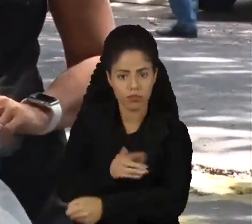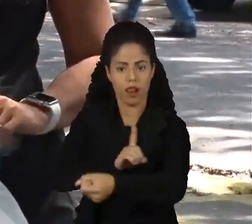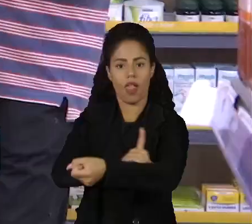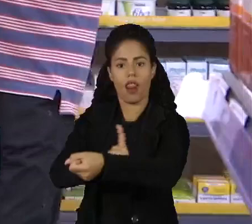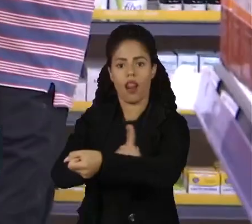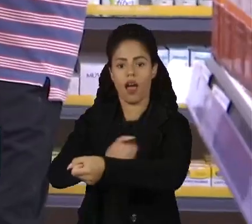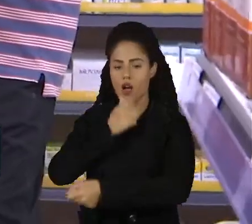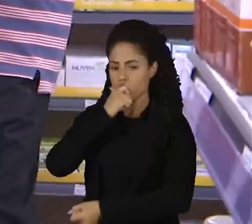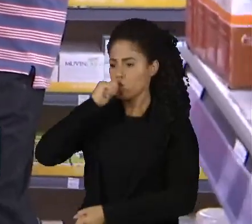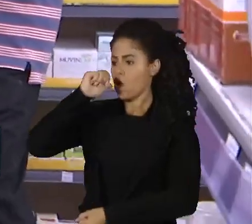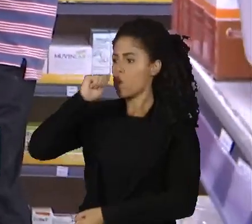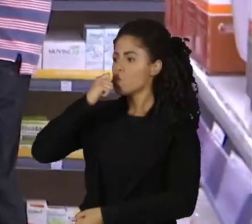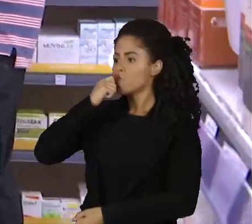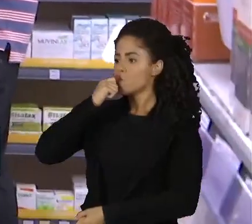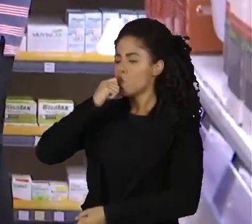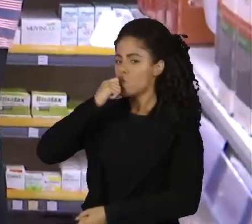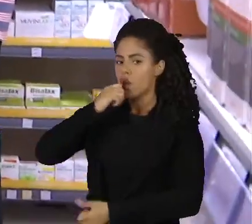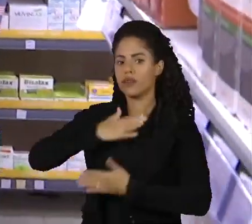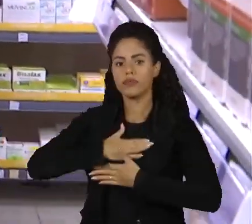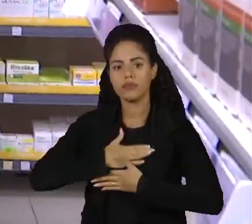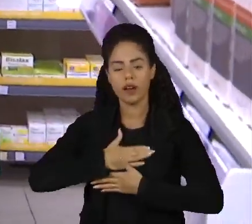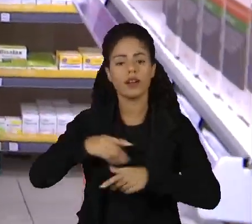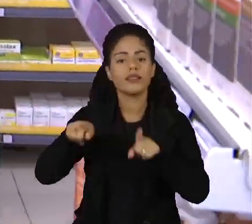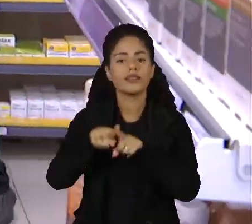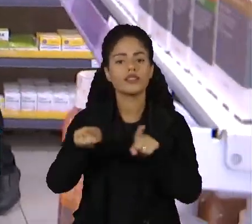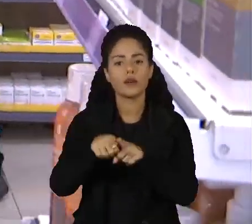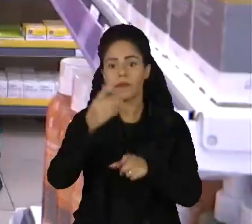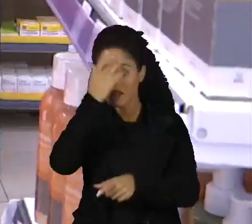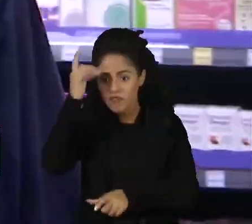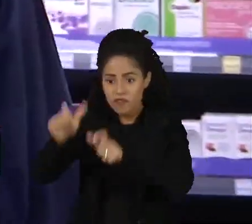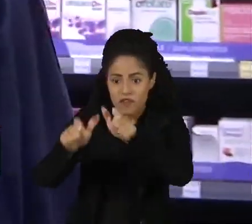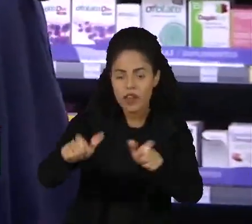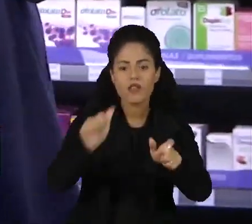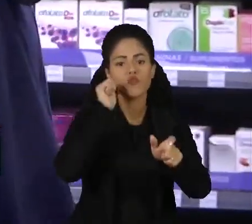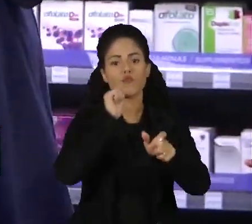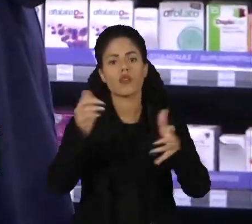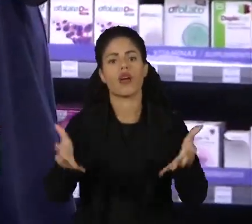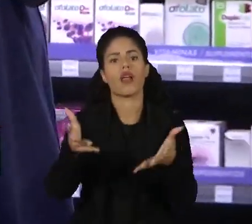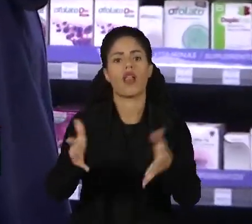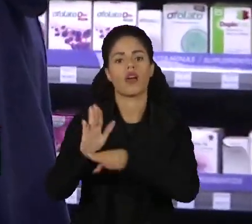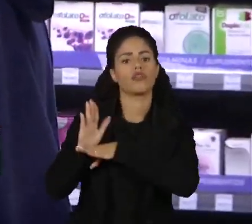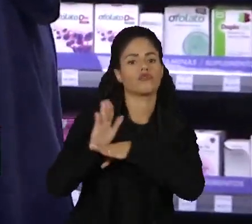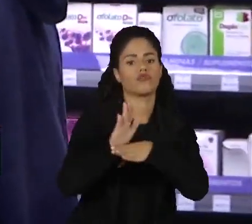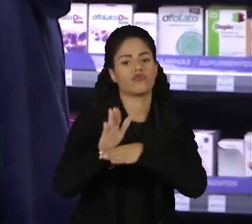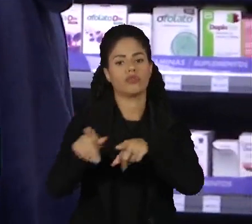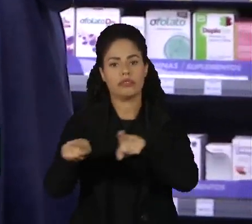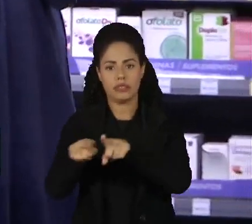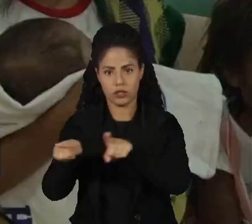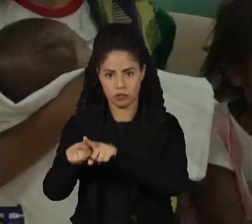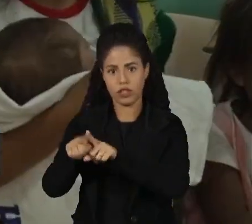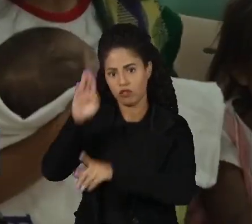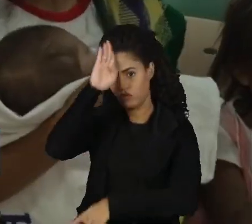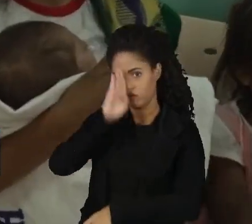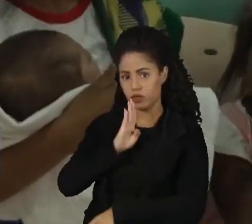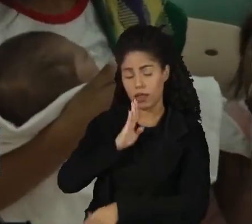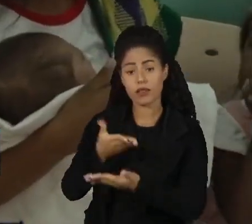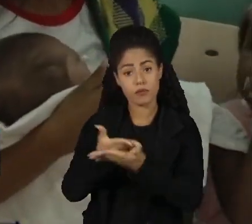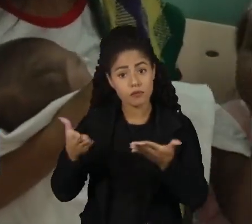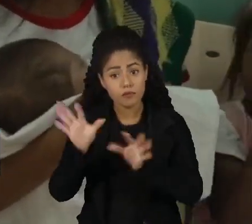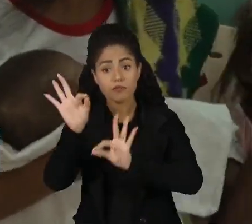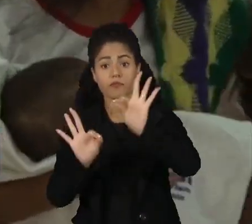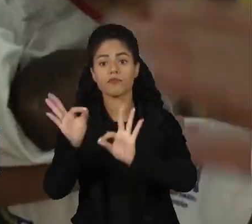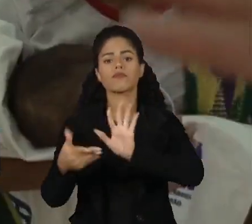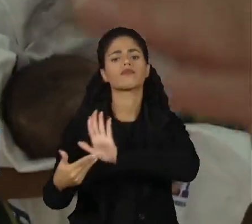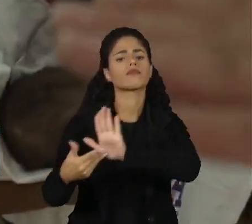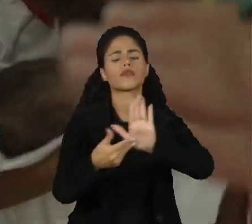asma. Mais de 5 milhões de mulheres devem ser beneficiadas com a retirada dos produtos de graça. O programa passa